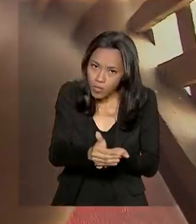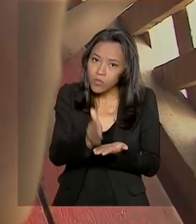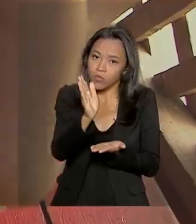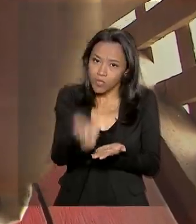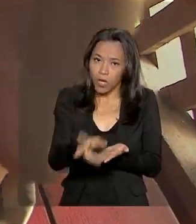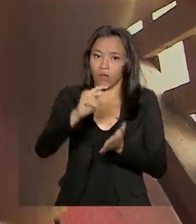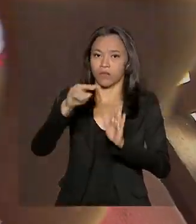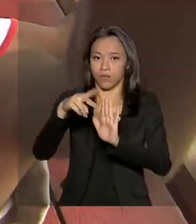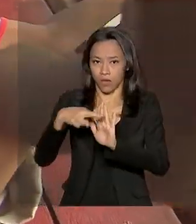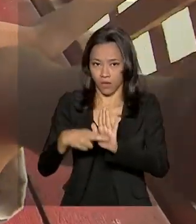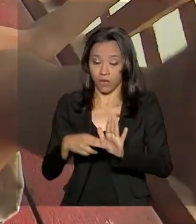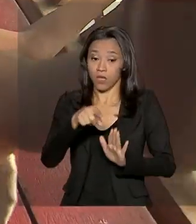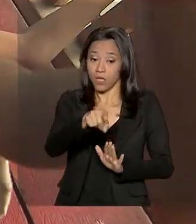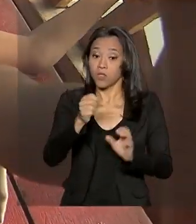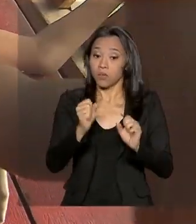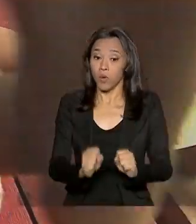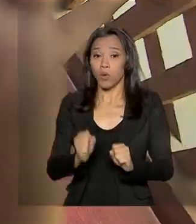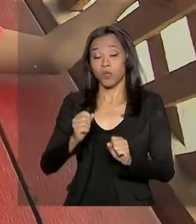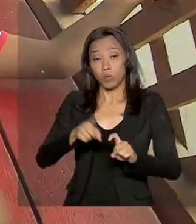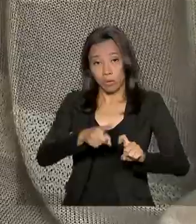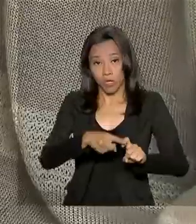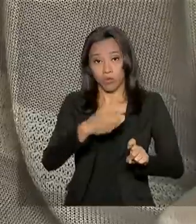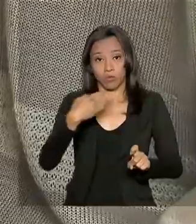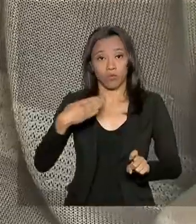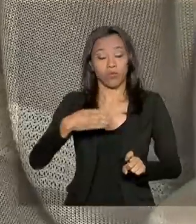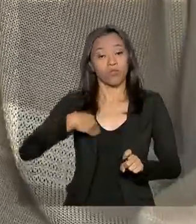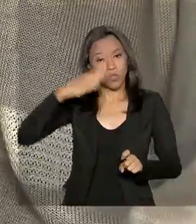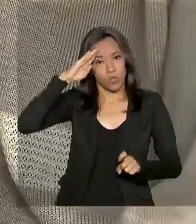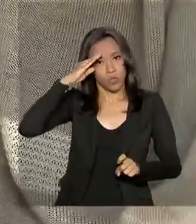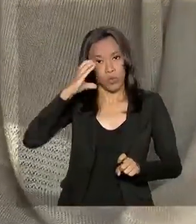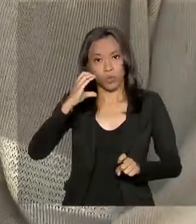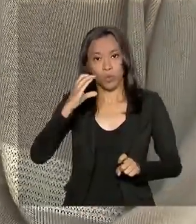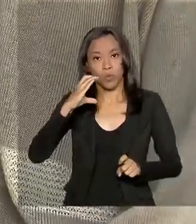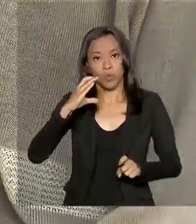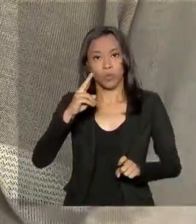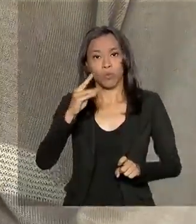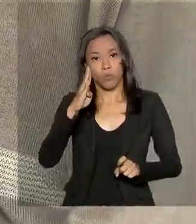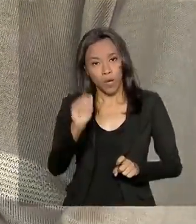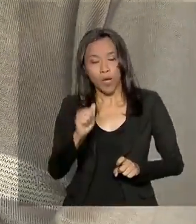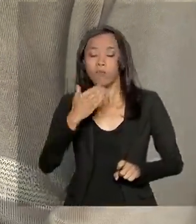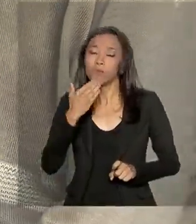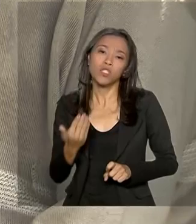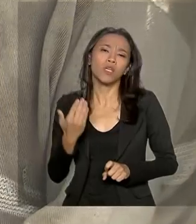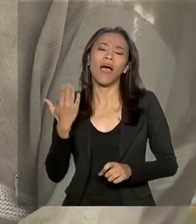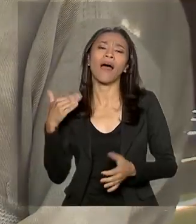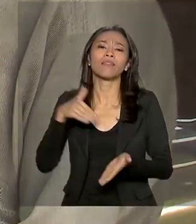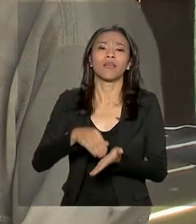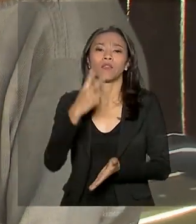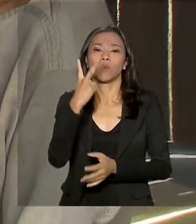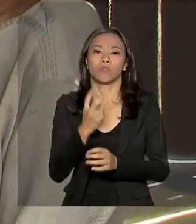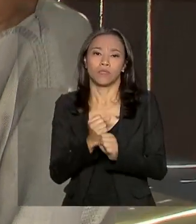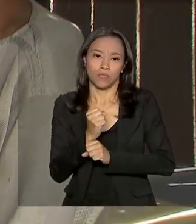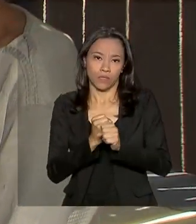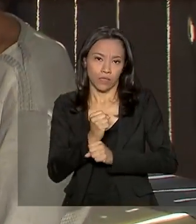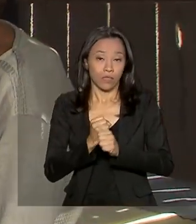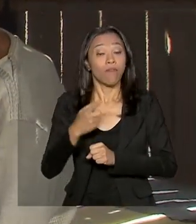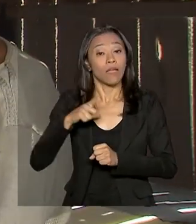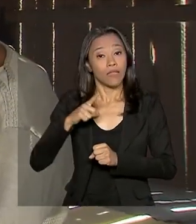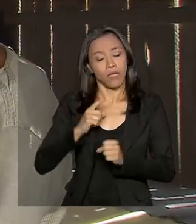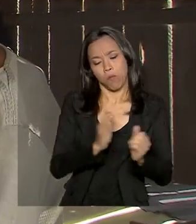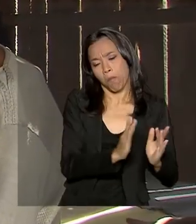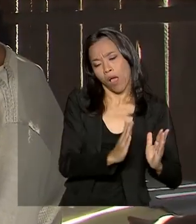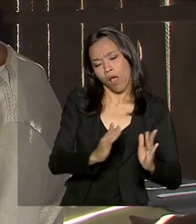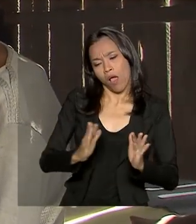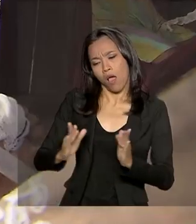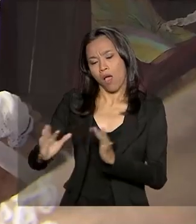cubanos poderão solicitar o direito por um prazo de até dois anos e terão de passar por um processo de aprovação, que inclui